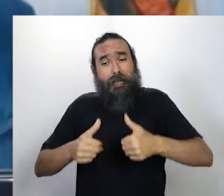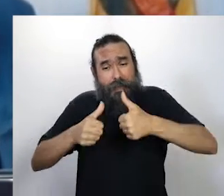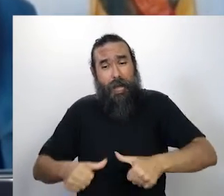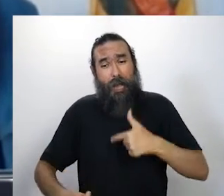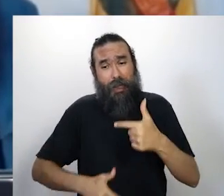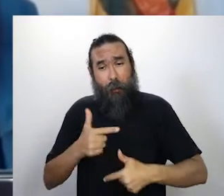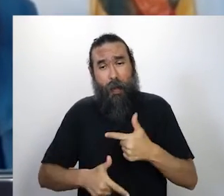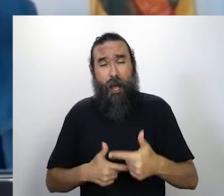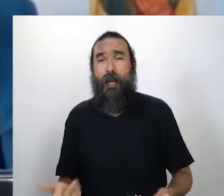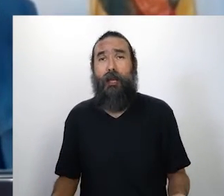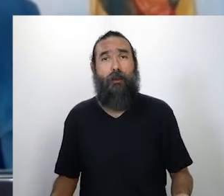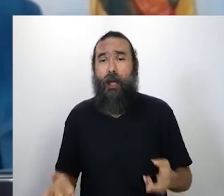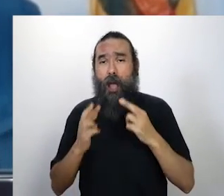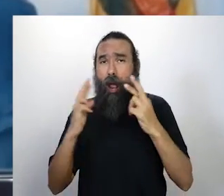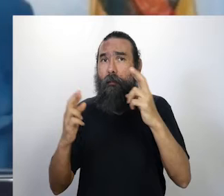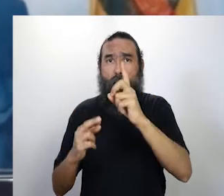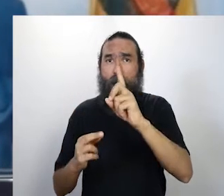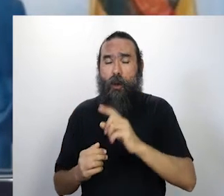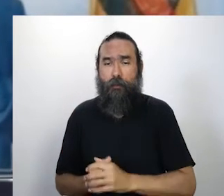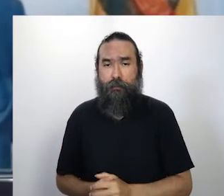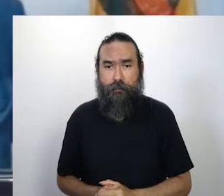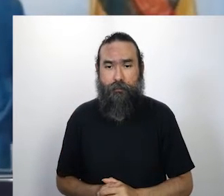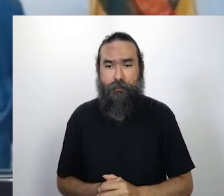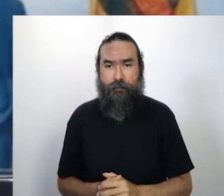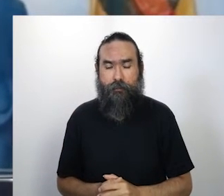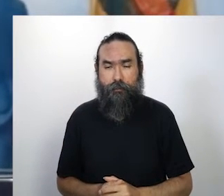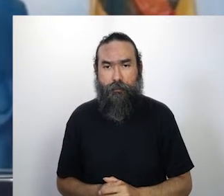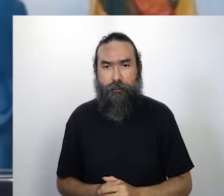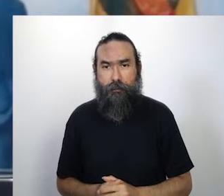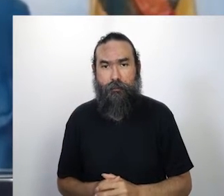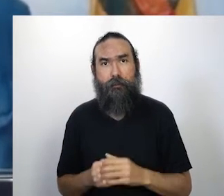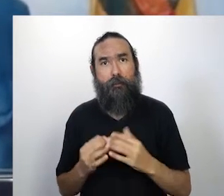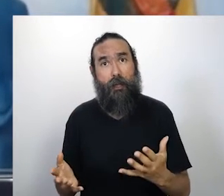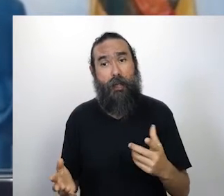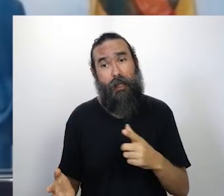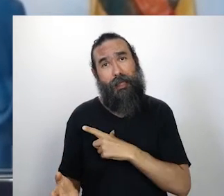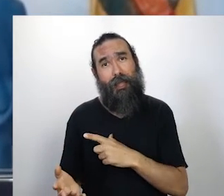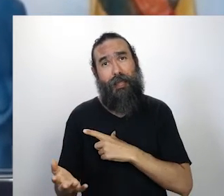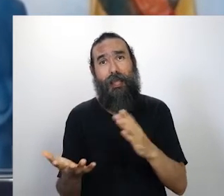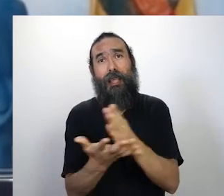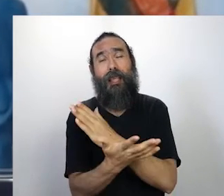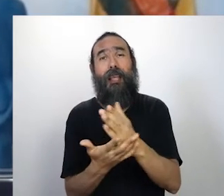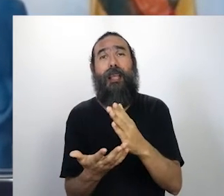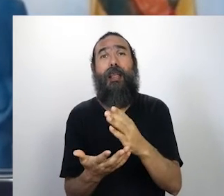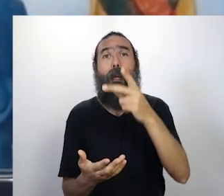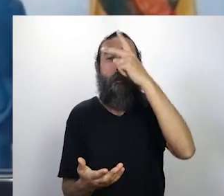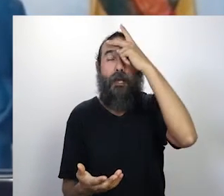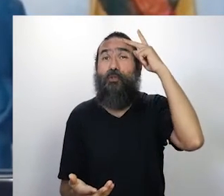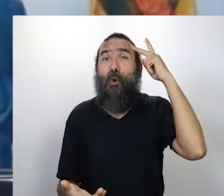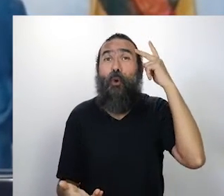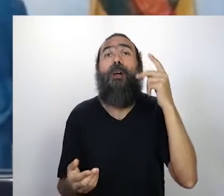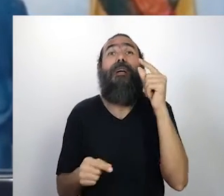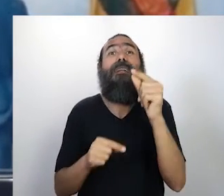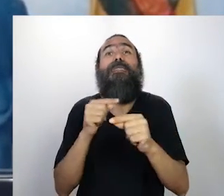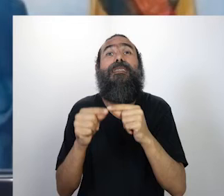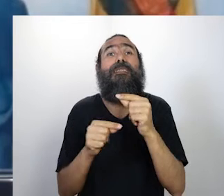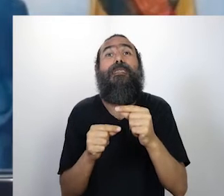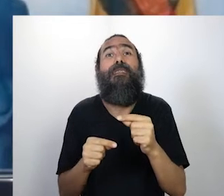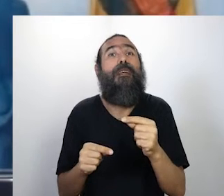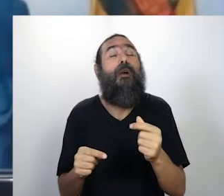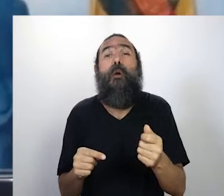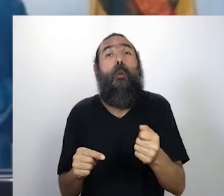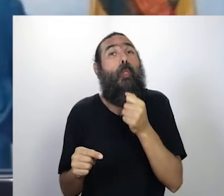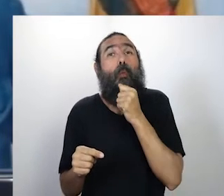que a gente faz melhor em casa. Eu fico pensando que isso trata também de pessoas que não construíram um lar, pessoas que